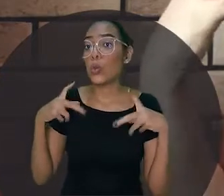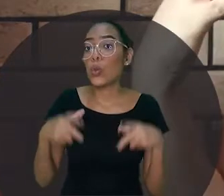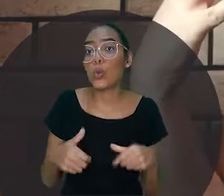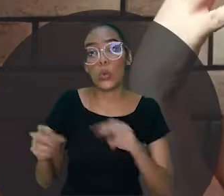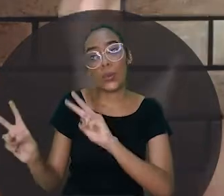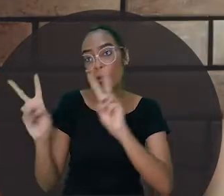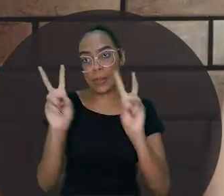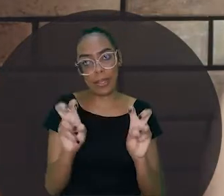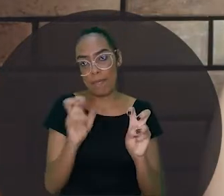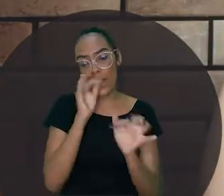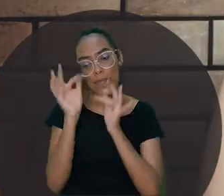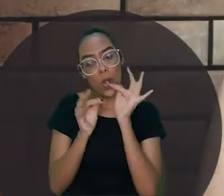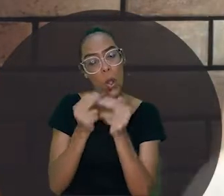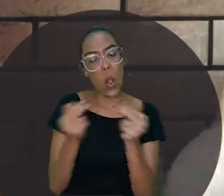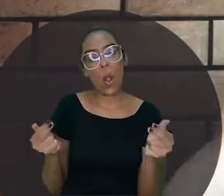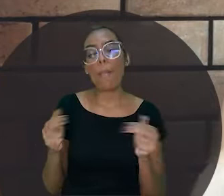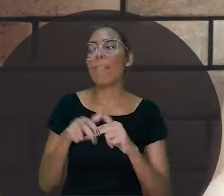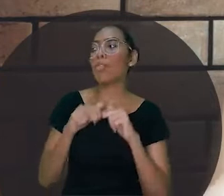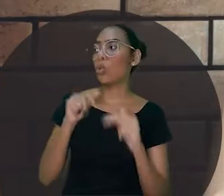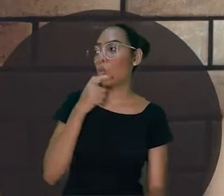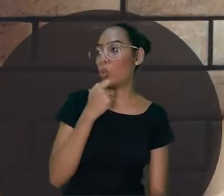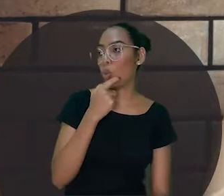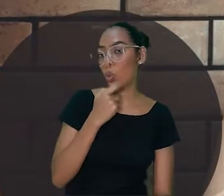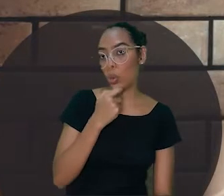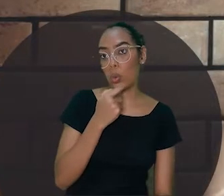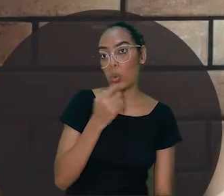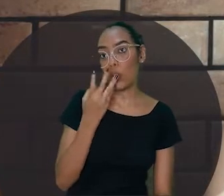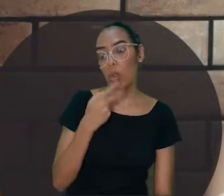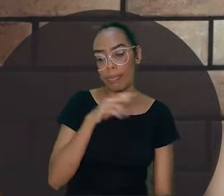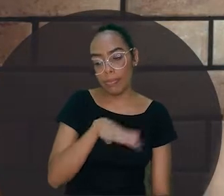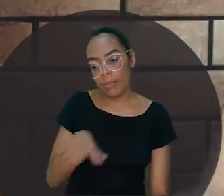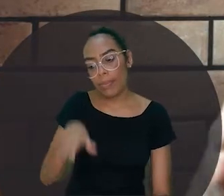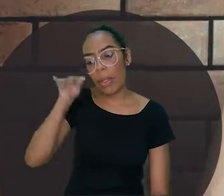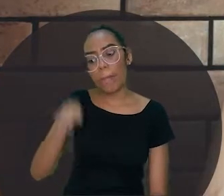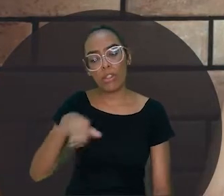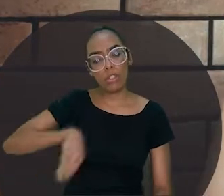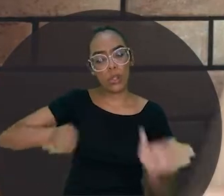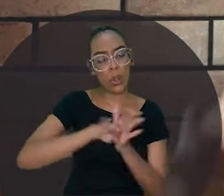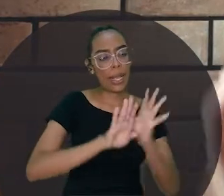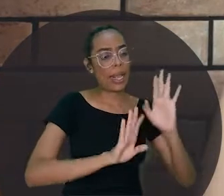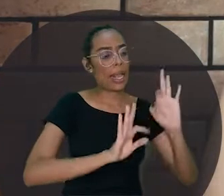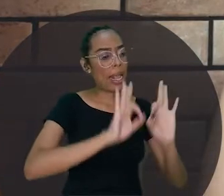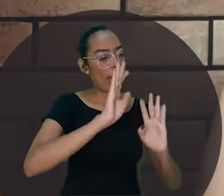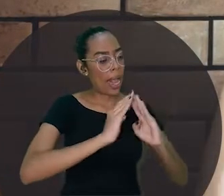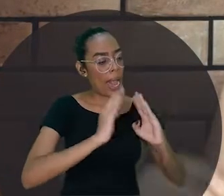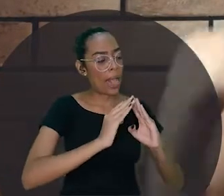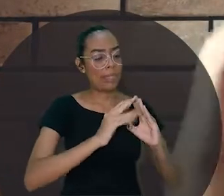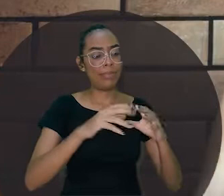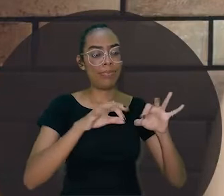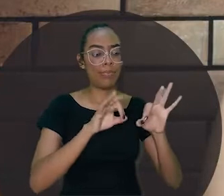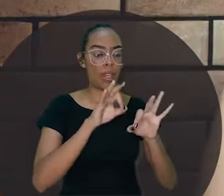a arte da jardinagem. Então, Xing Ling Ling Ling Ling Ling pegou, chegou em casa,